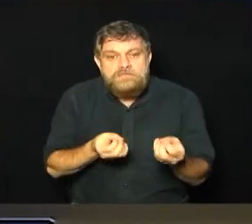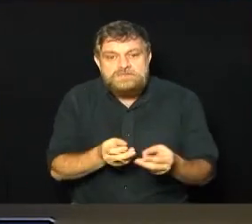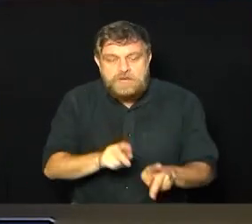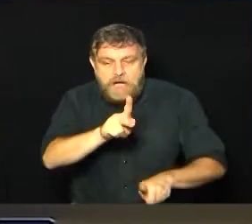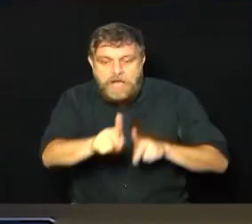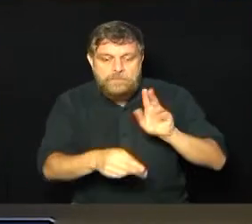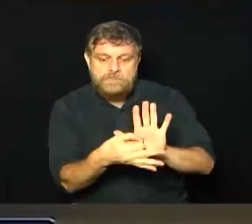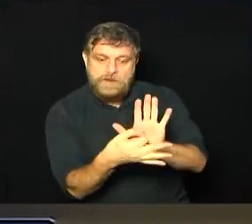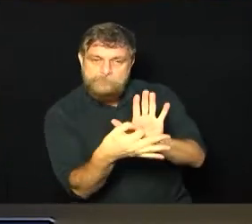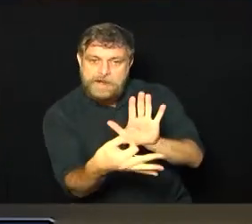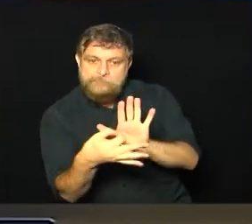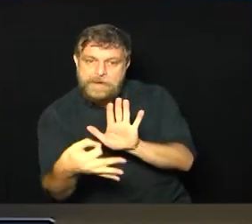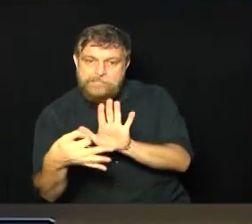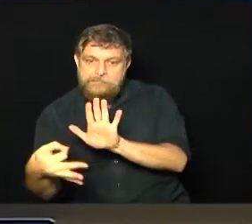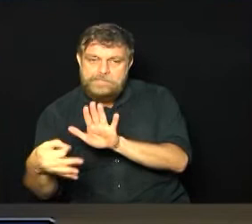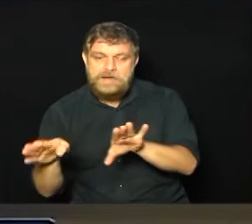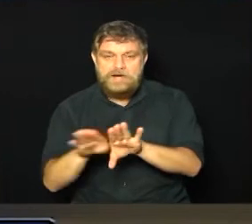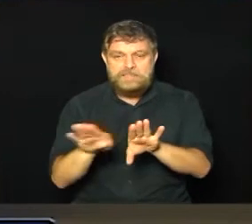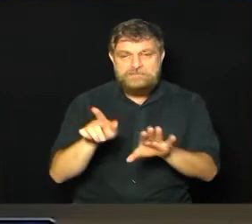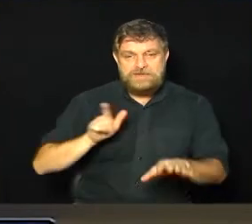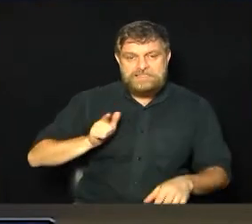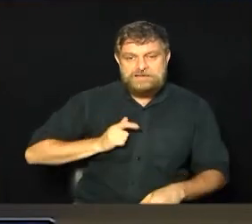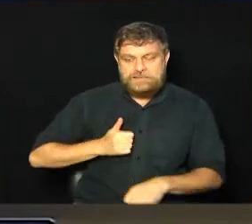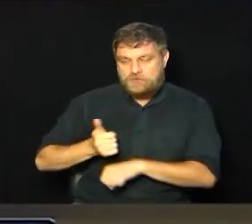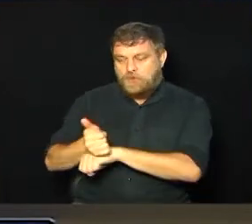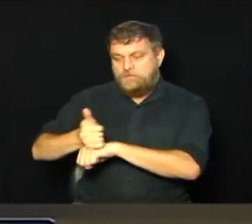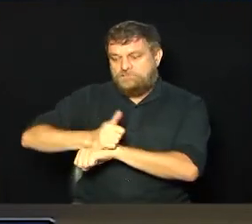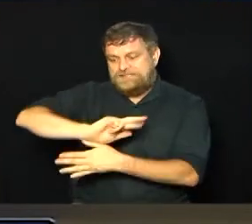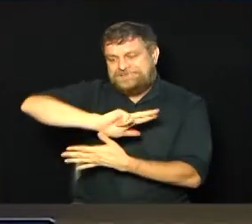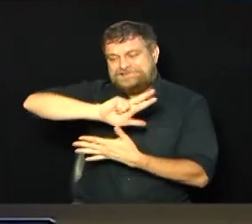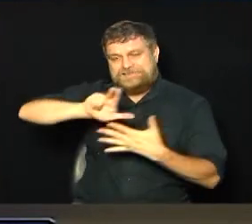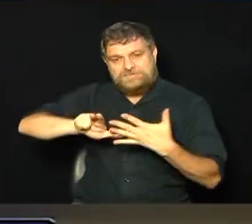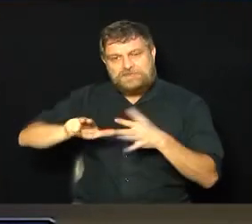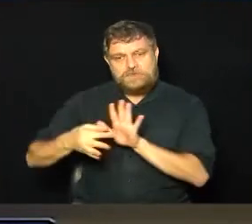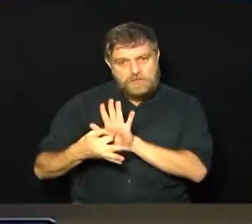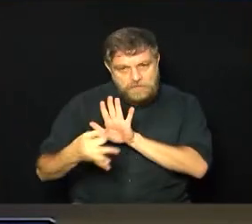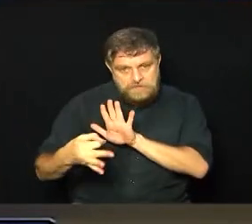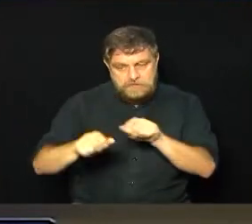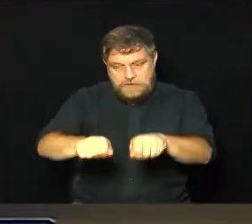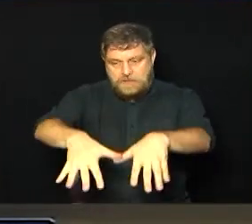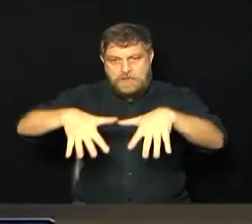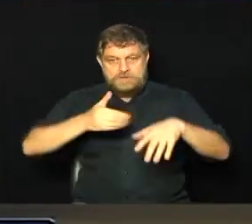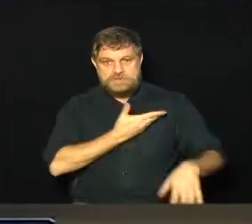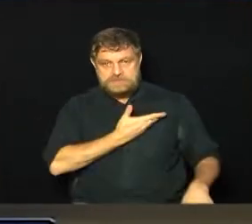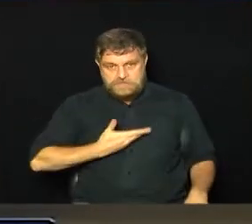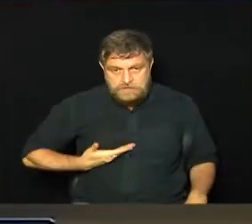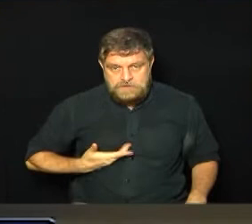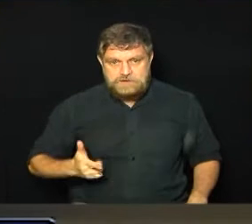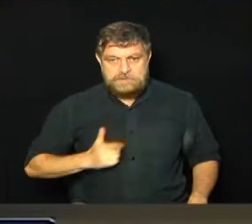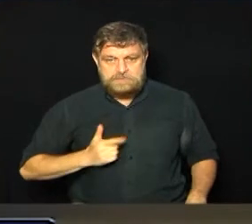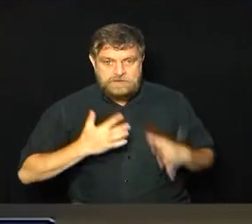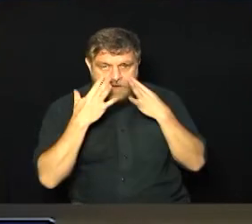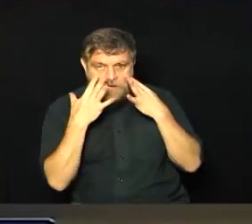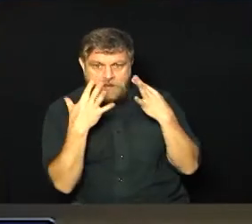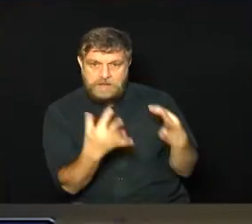pública, do posicionamento dos diversos especialistas na audiência pública, e em atenção